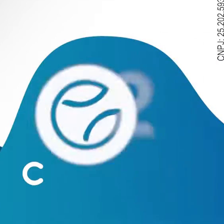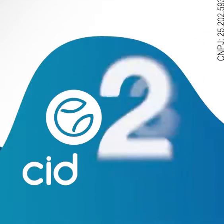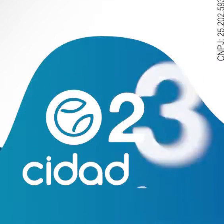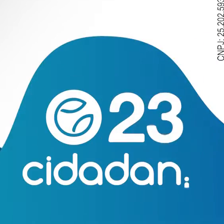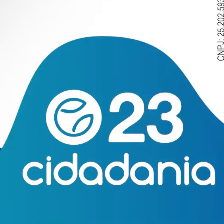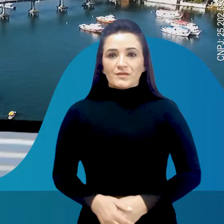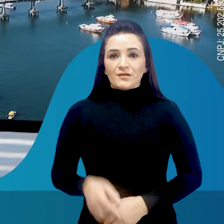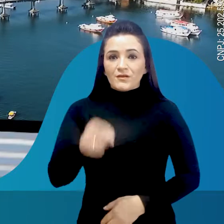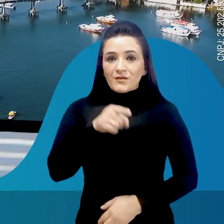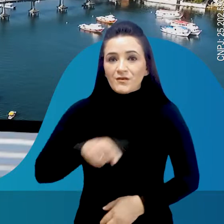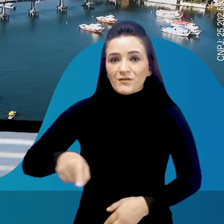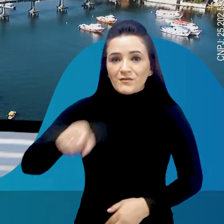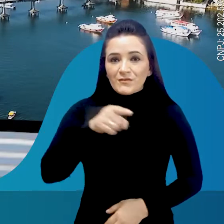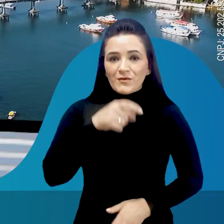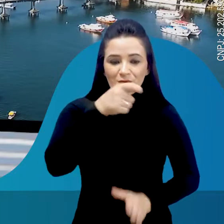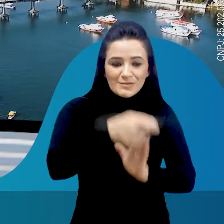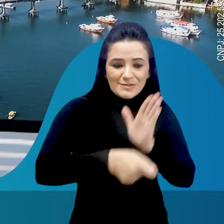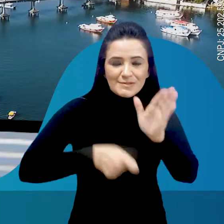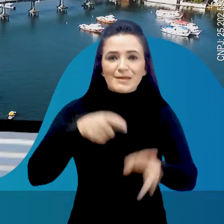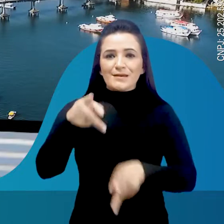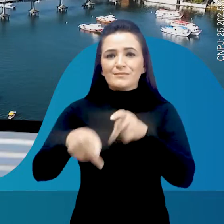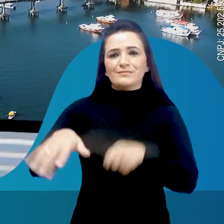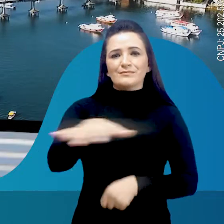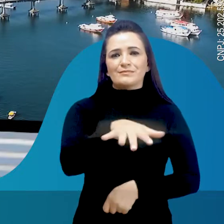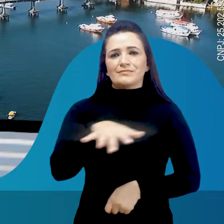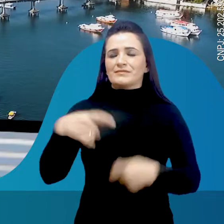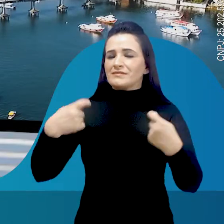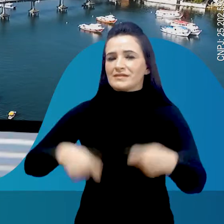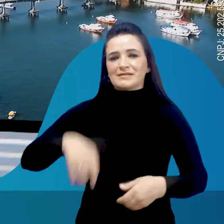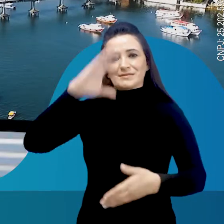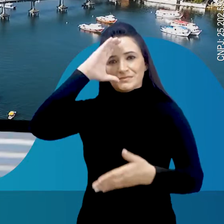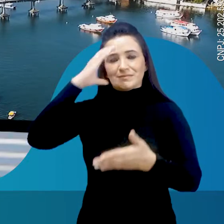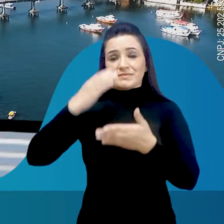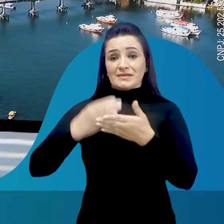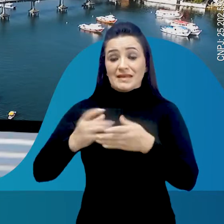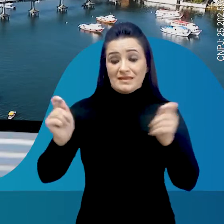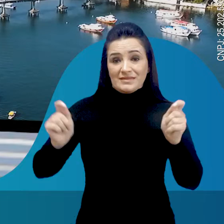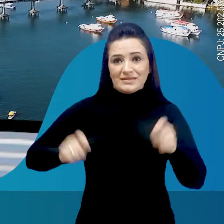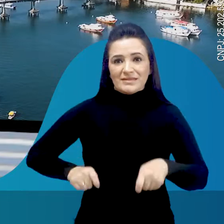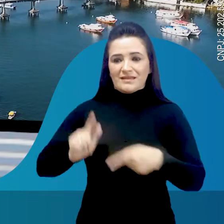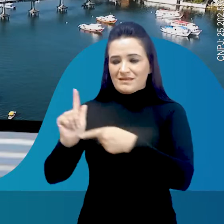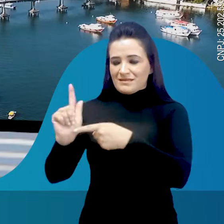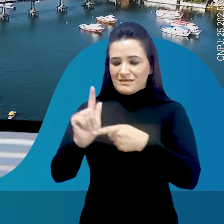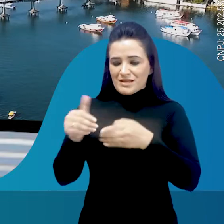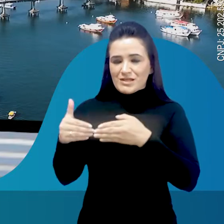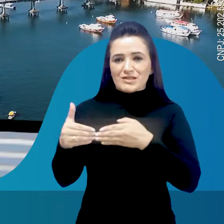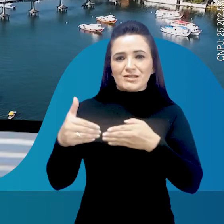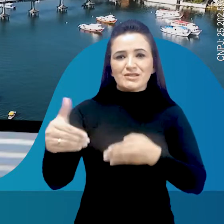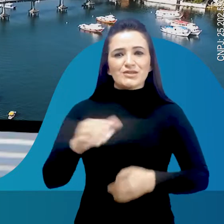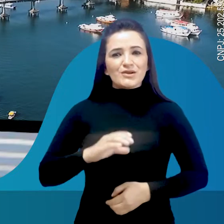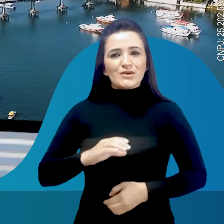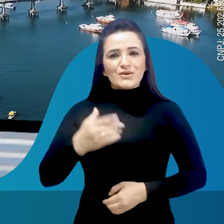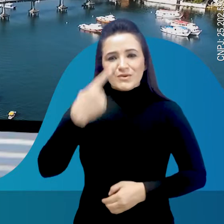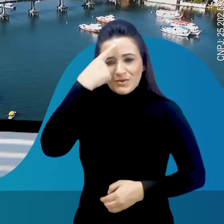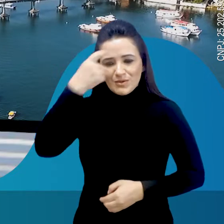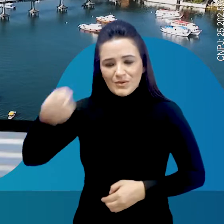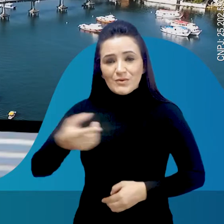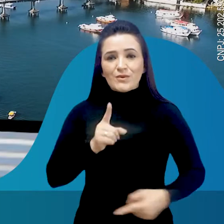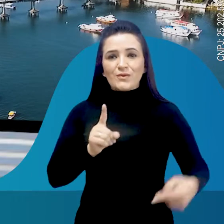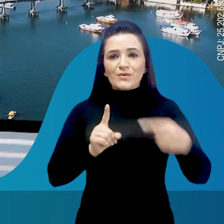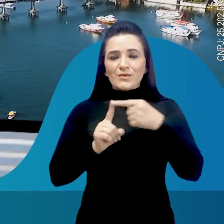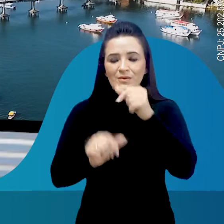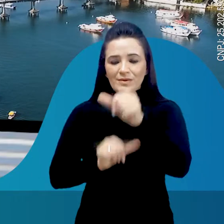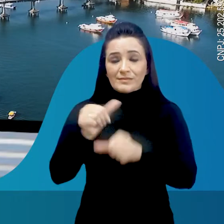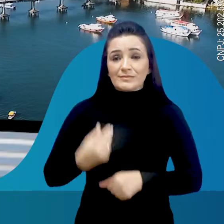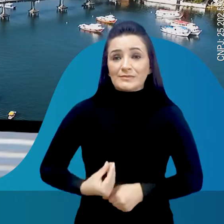23! Paranaguá, acredite, podemos fazer uma gestão inovadora, ousada, que vai mudar a